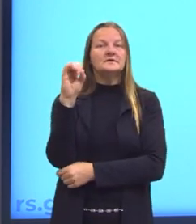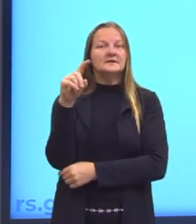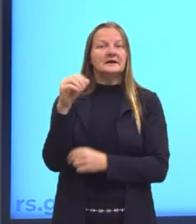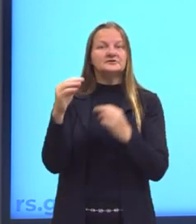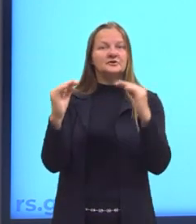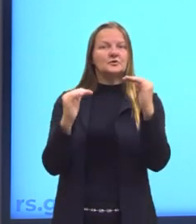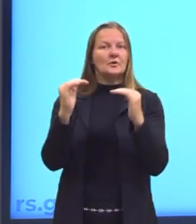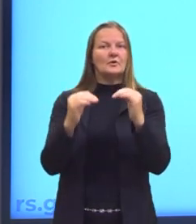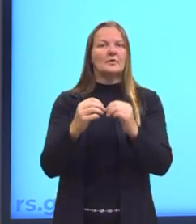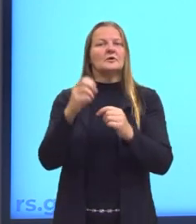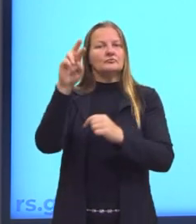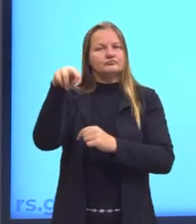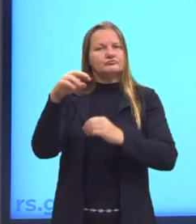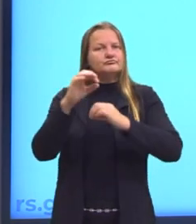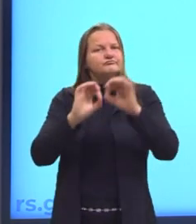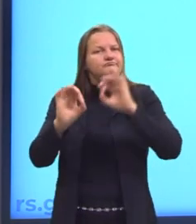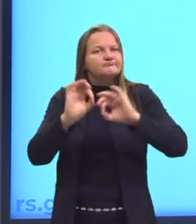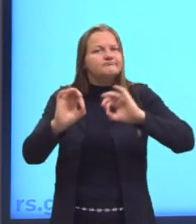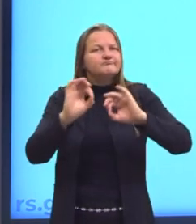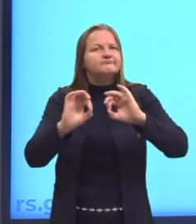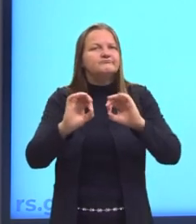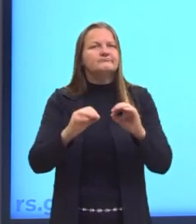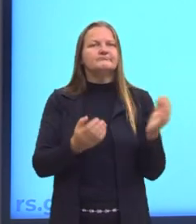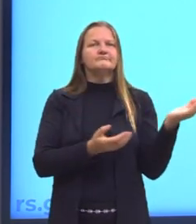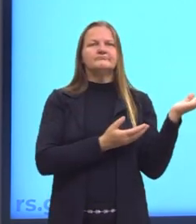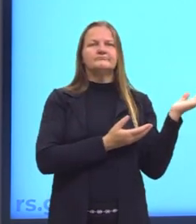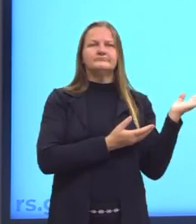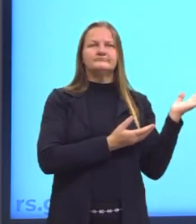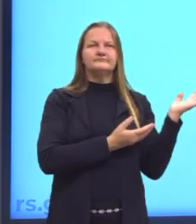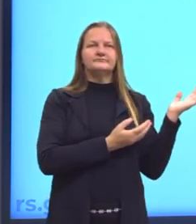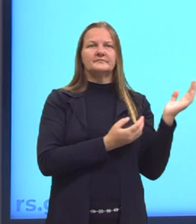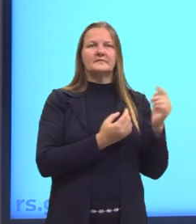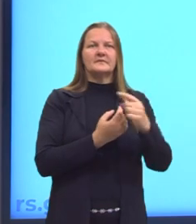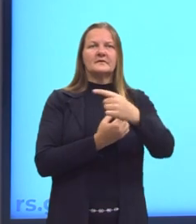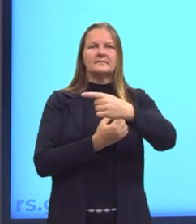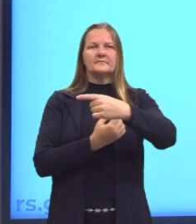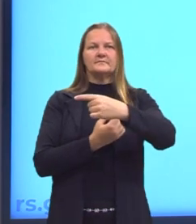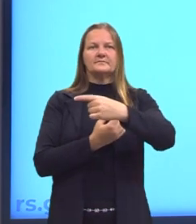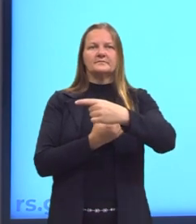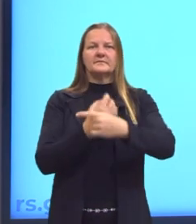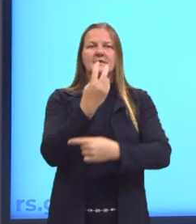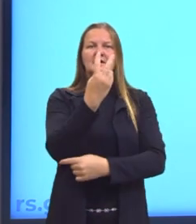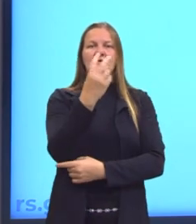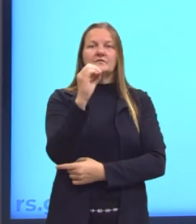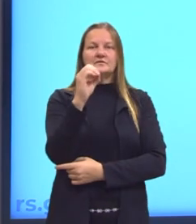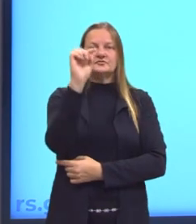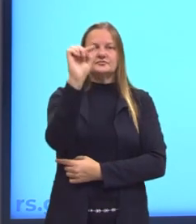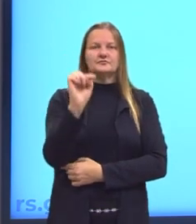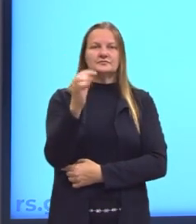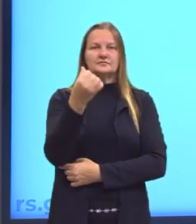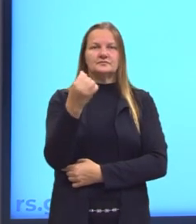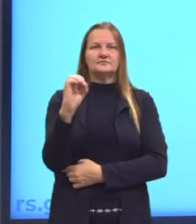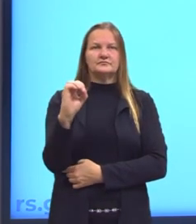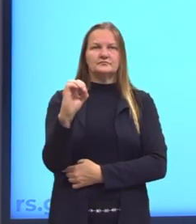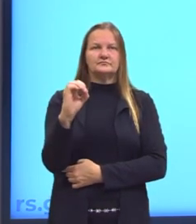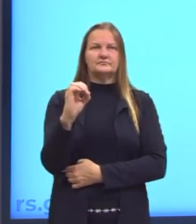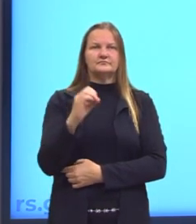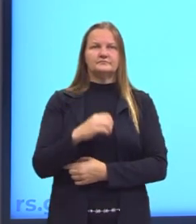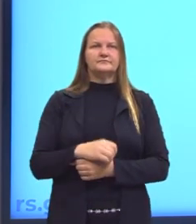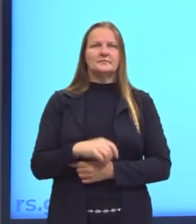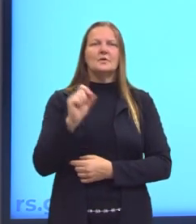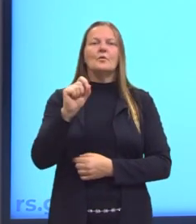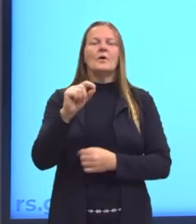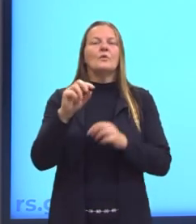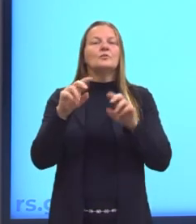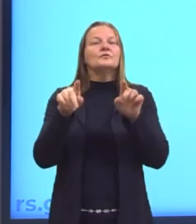montar a razão. Então eu coloco ali 20 está para 60. Qual a